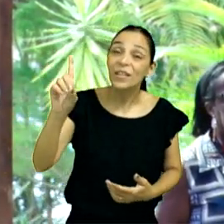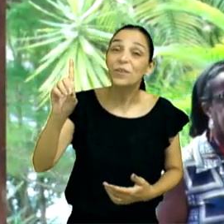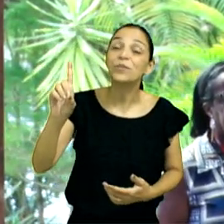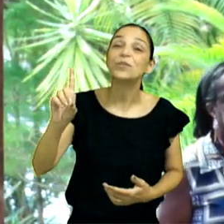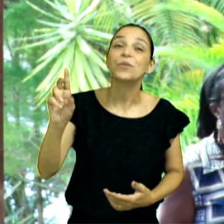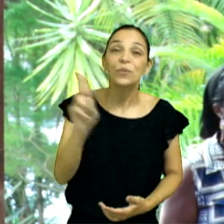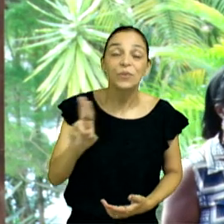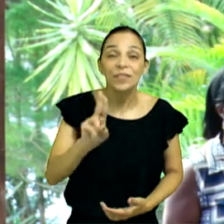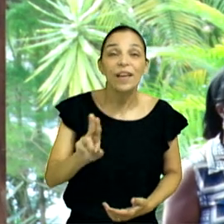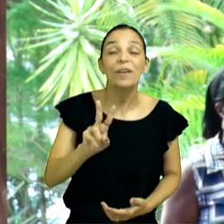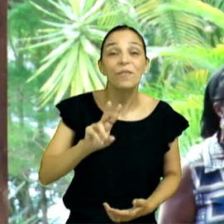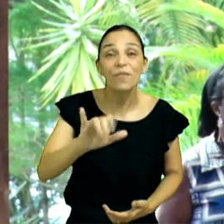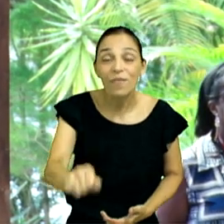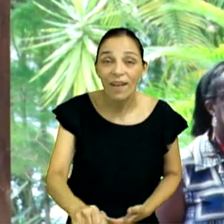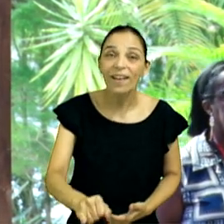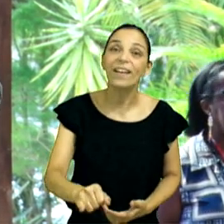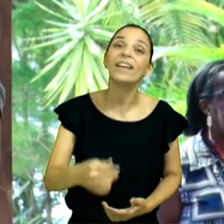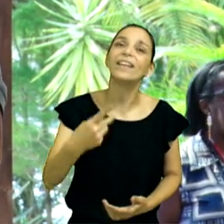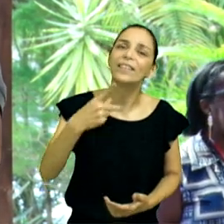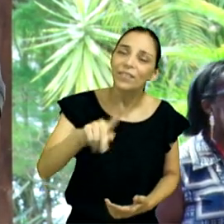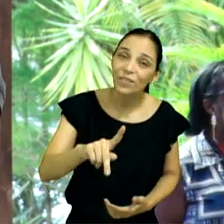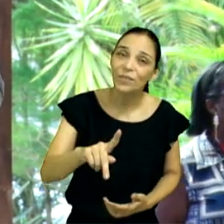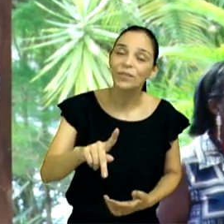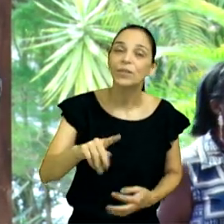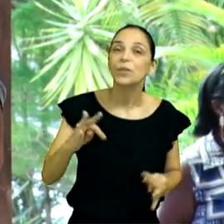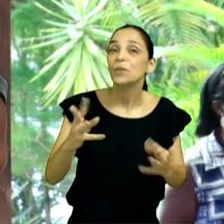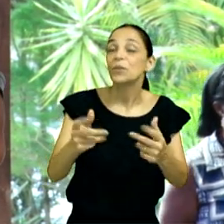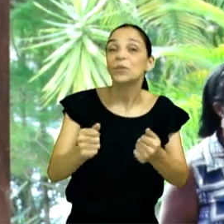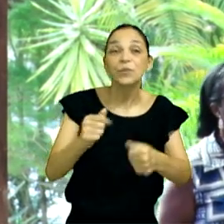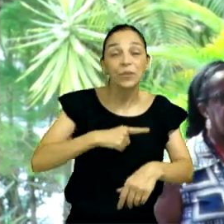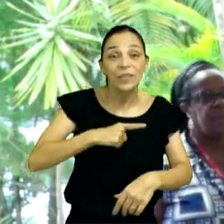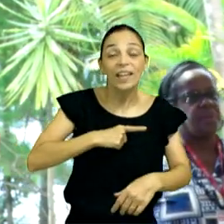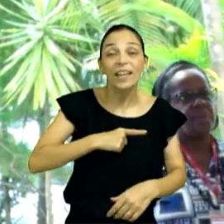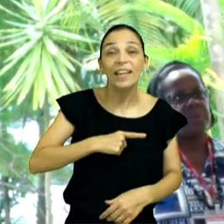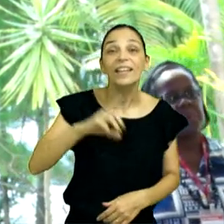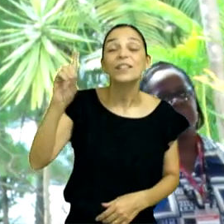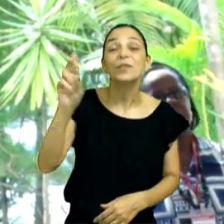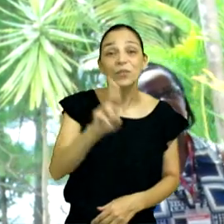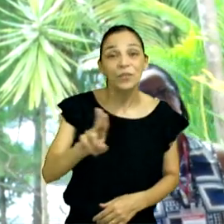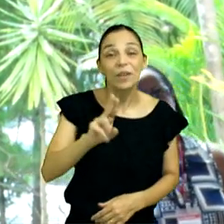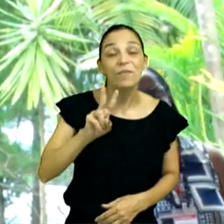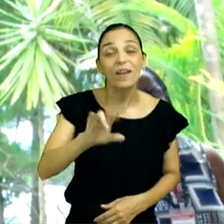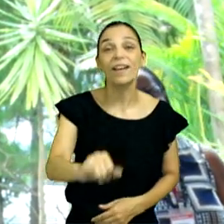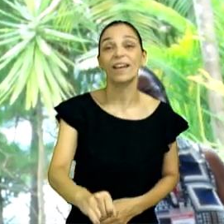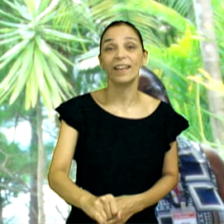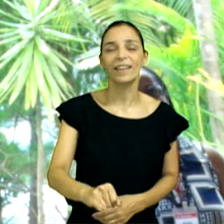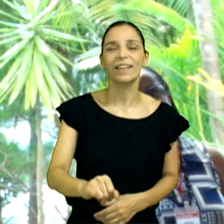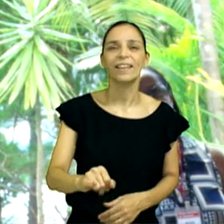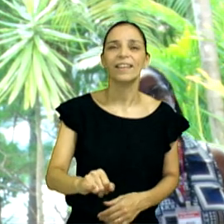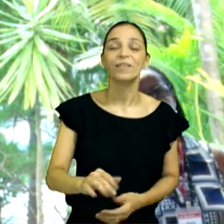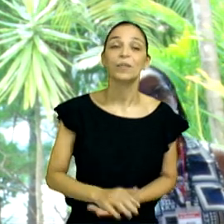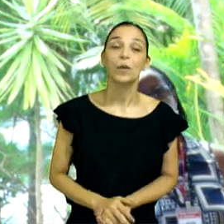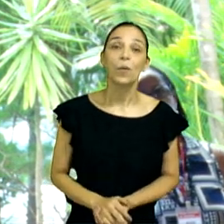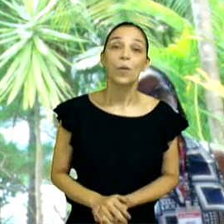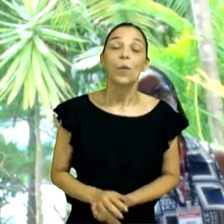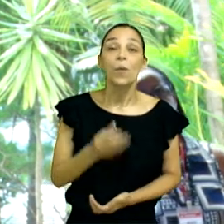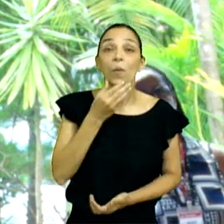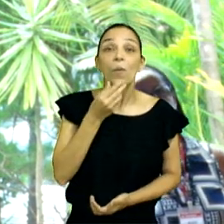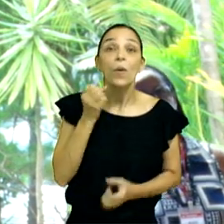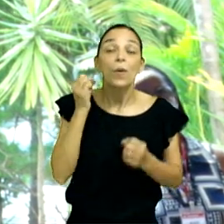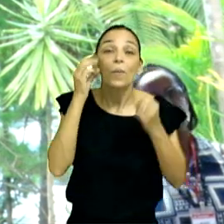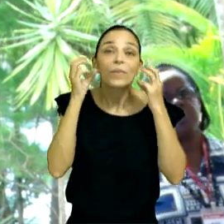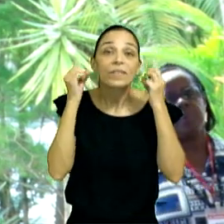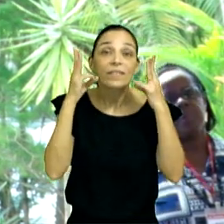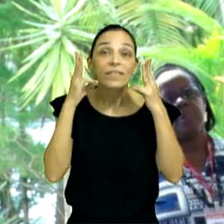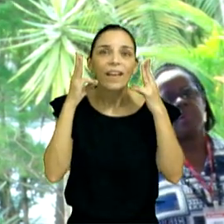te usar com o que você tem na mão. Moisés falou isso, eu sou, eu tenho língua pesada, sou, não tenho jeito